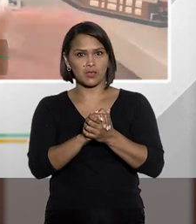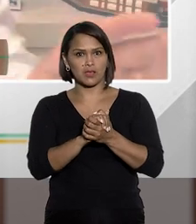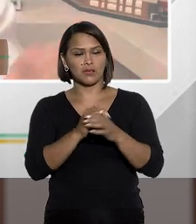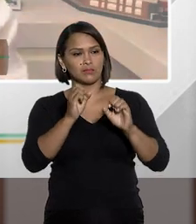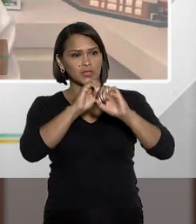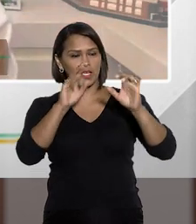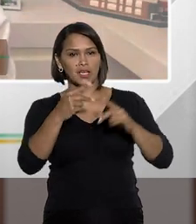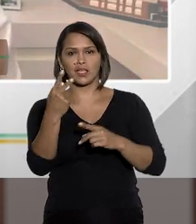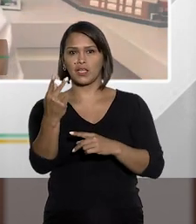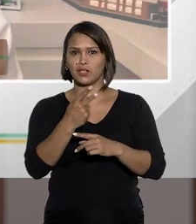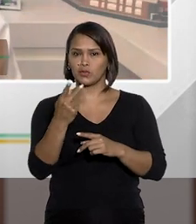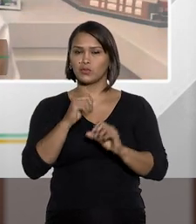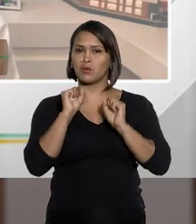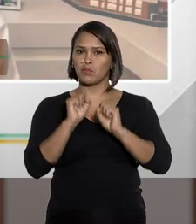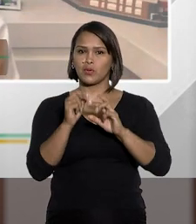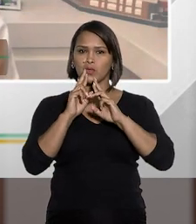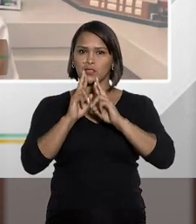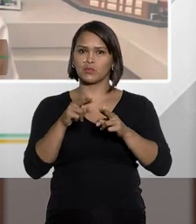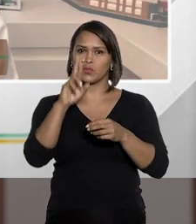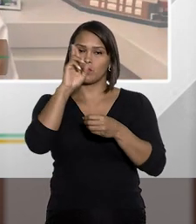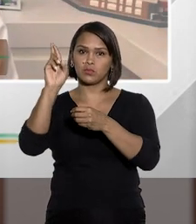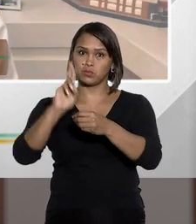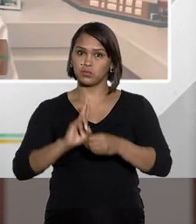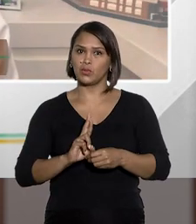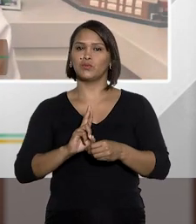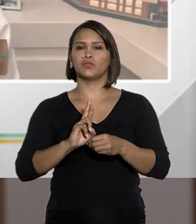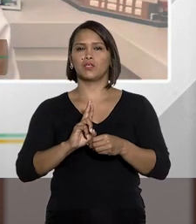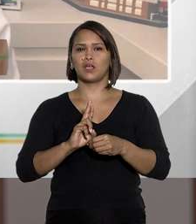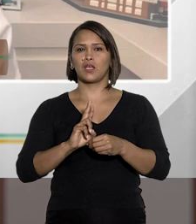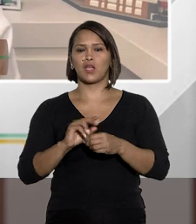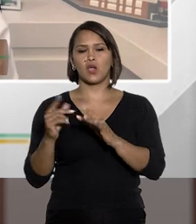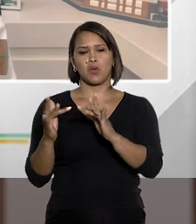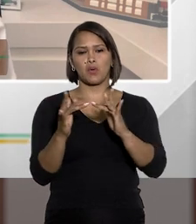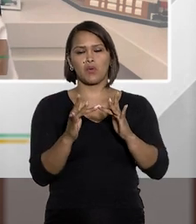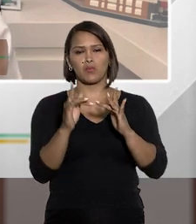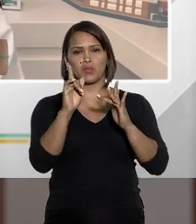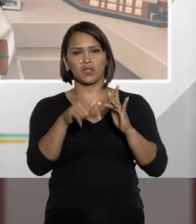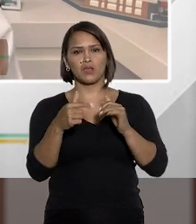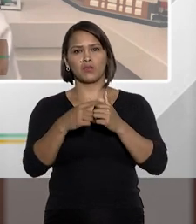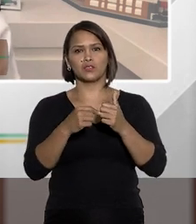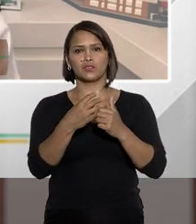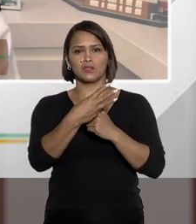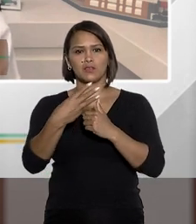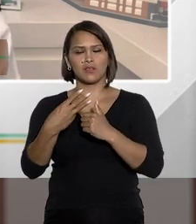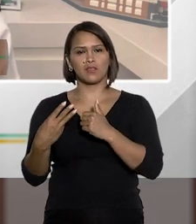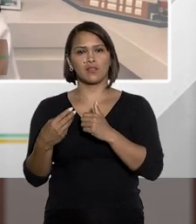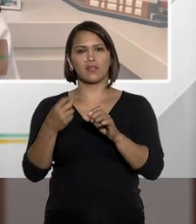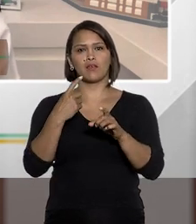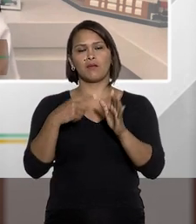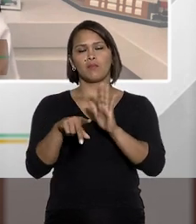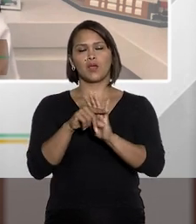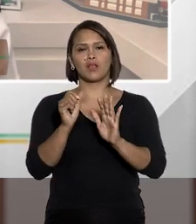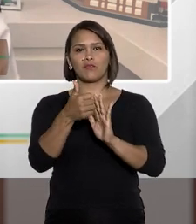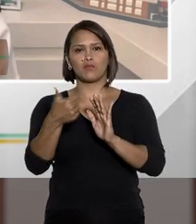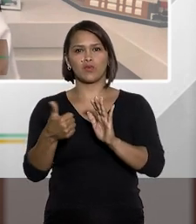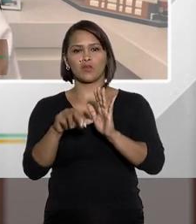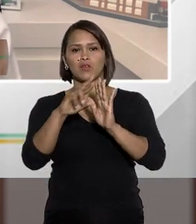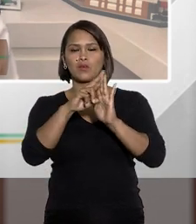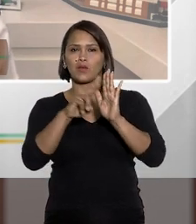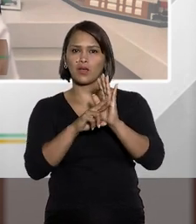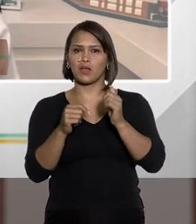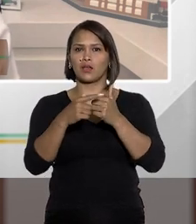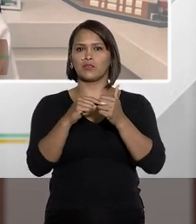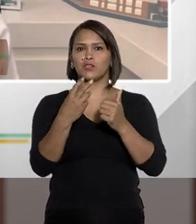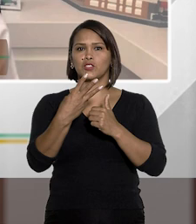pagar, é óbvio que os dois podem responder por abuso de autoridade, combinando-se aí o artigo 33, parágrafo único,